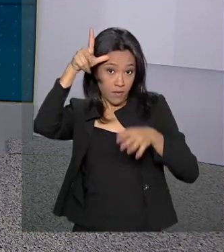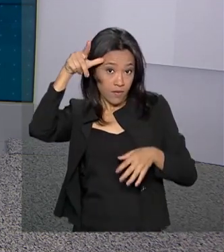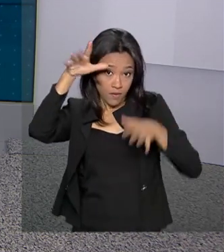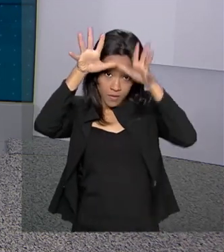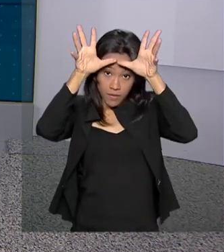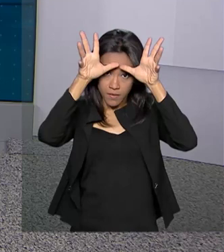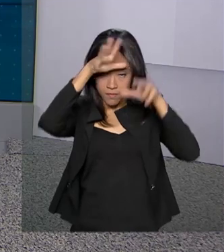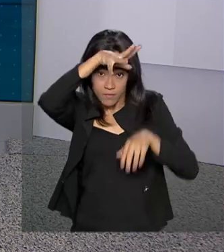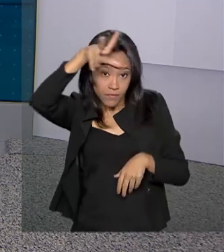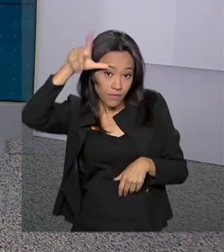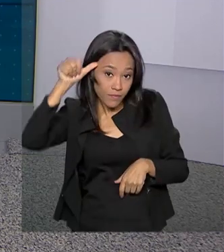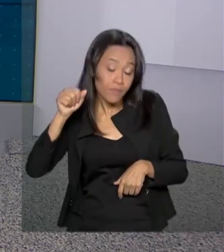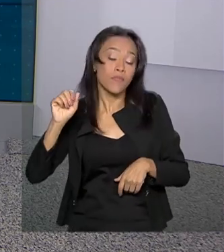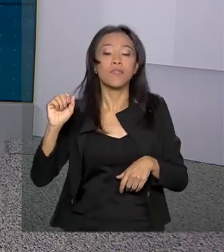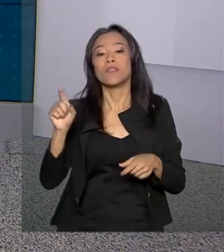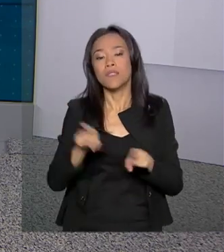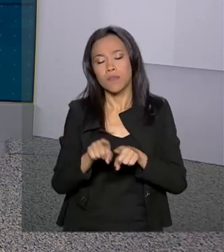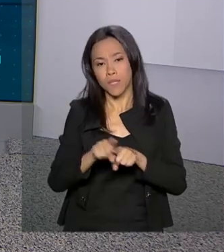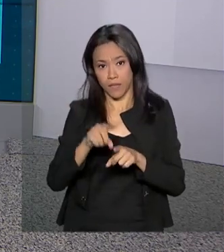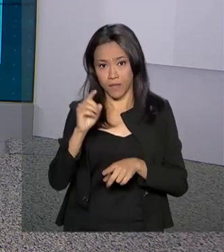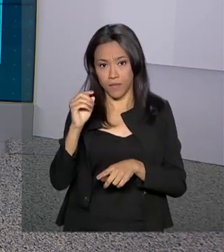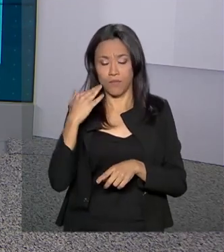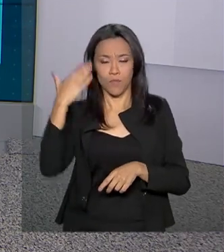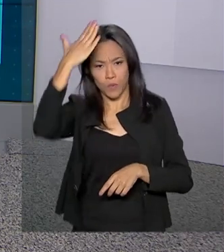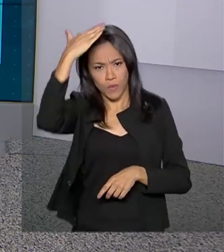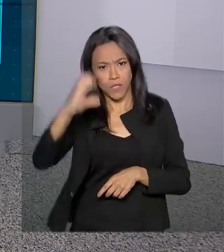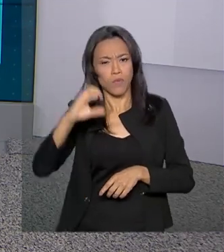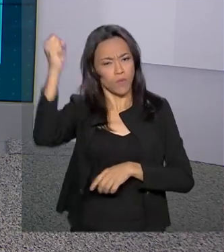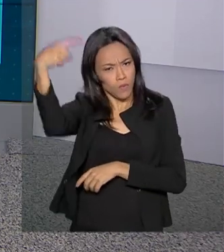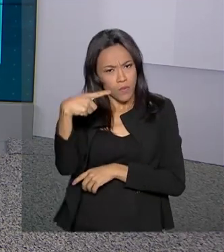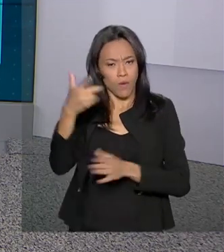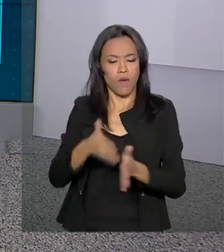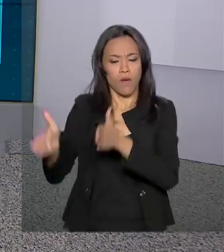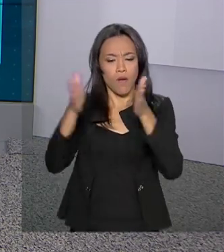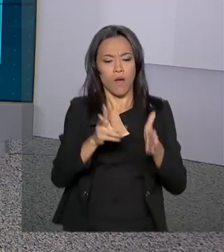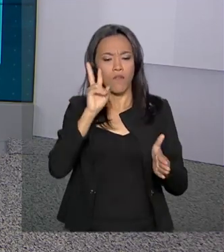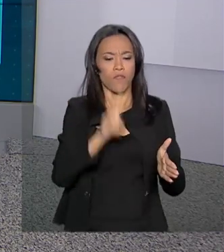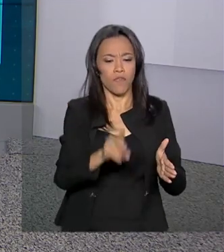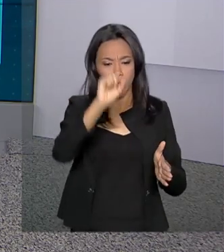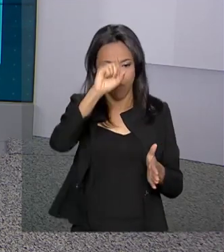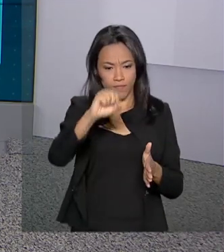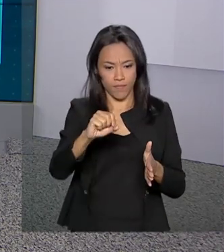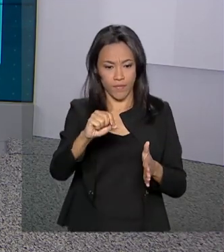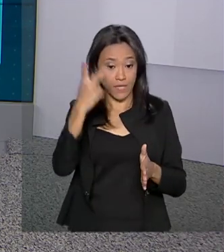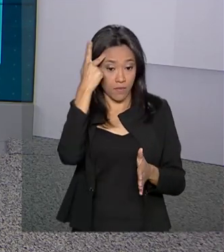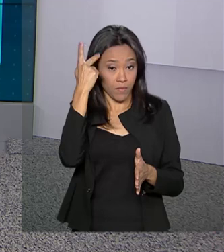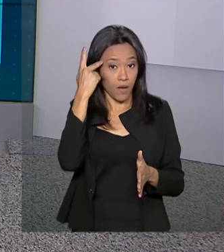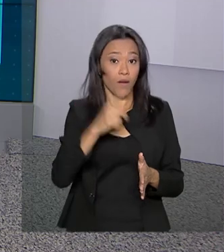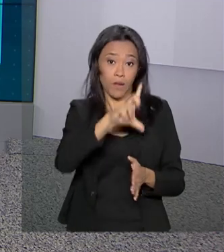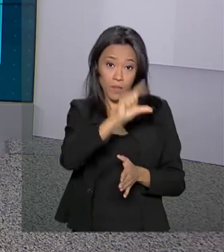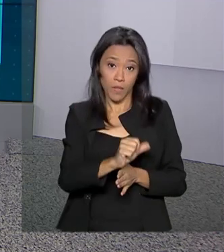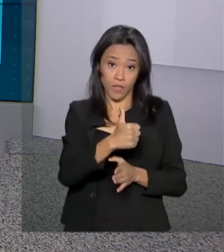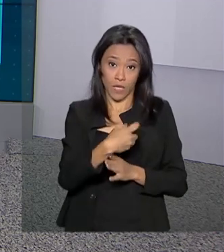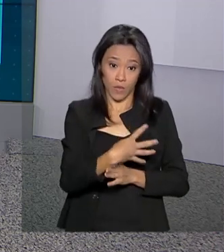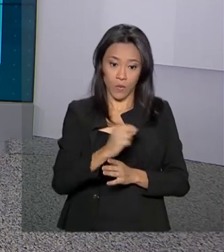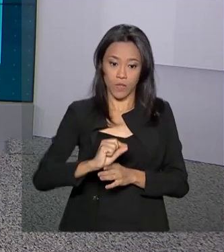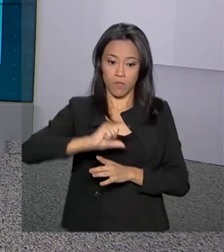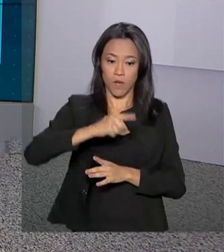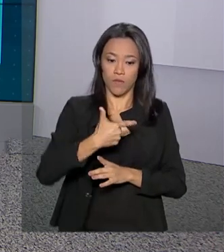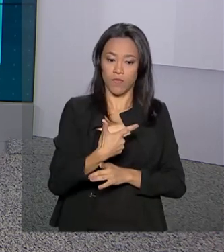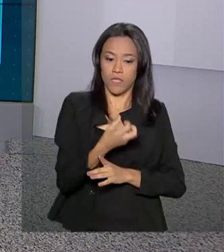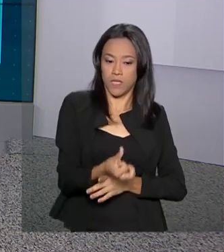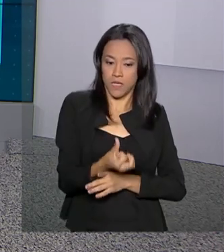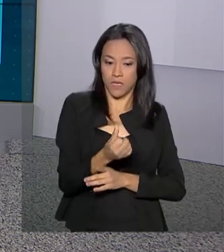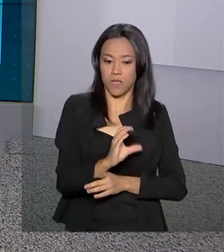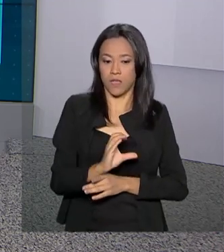predomínio de sol. Vamos agora às temperaturas, as mínimas e máximas. Trocamos o mapa, olha só. São Paulo, mínima de 14, máxima de